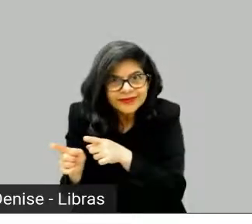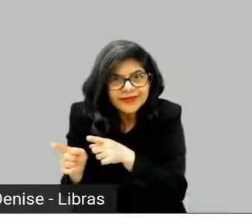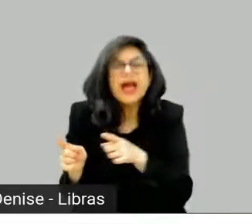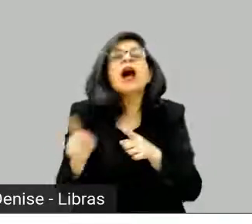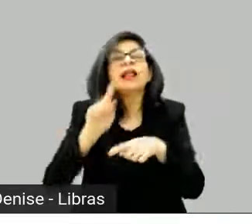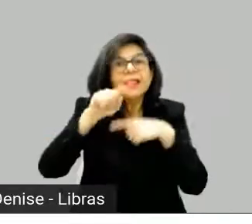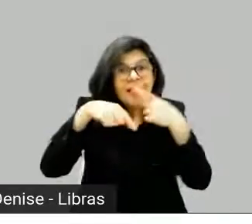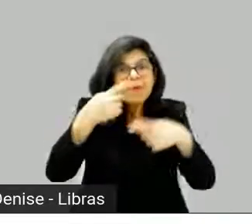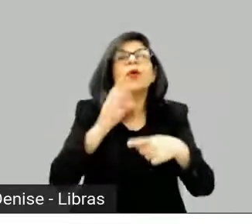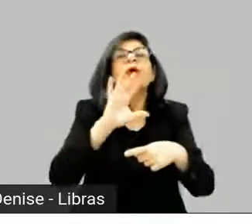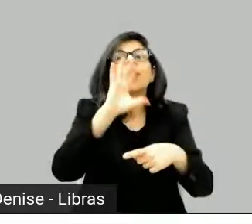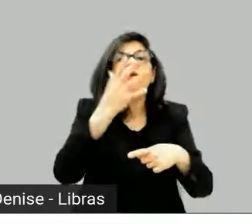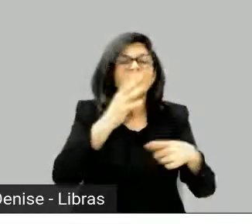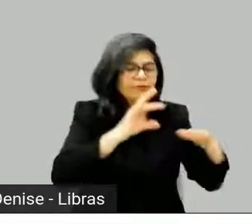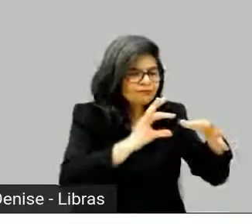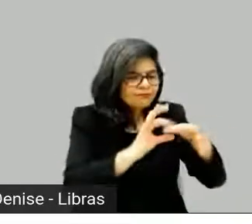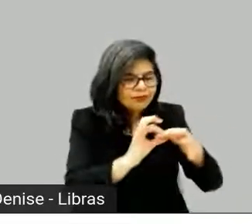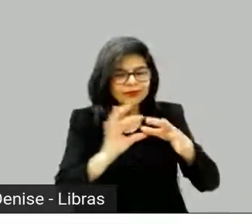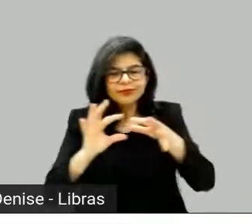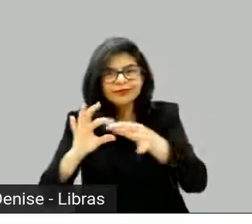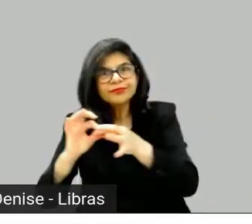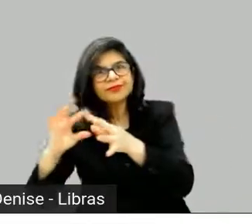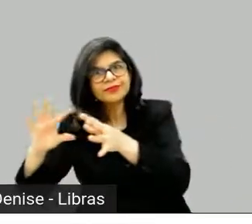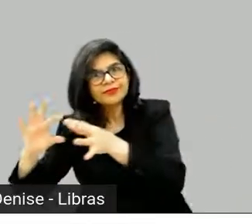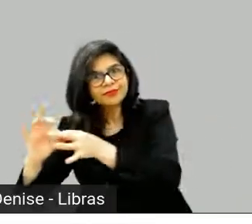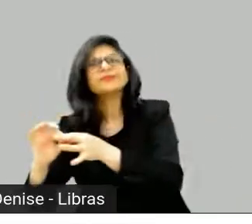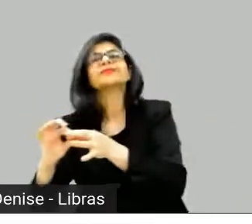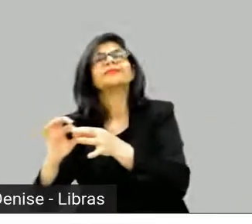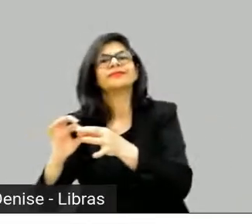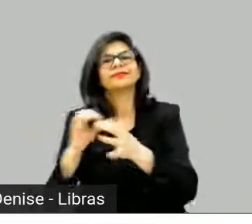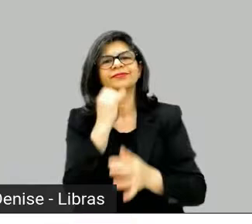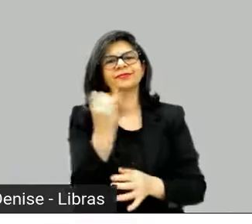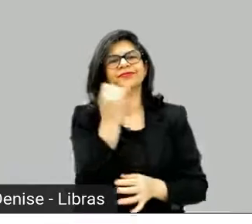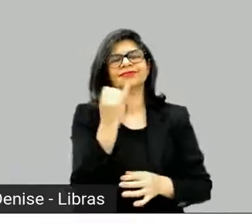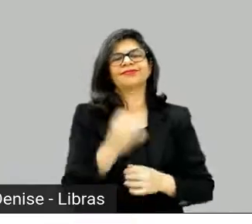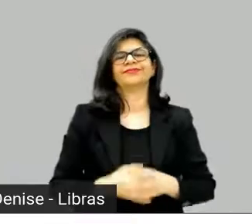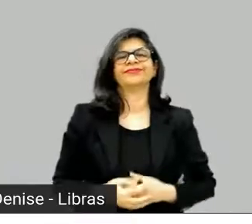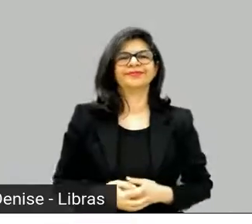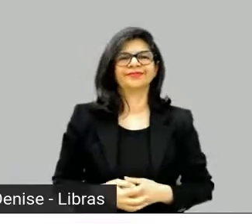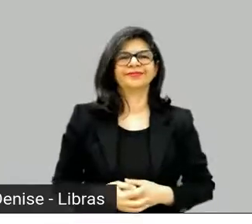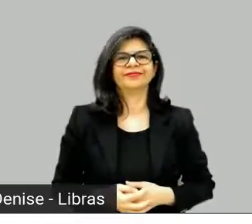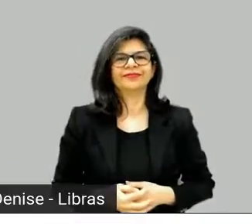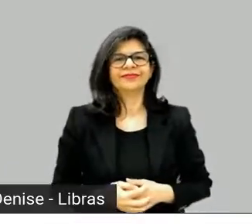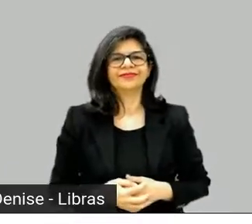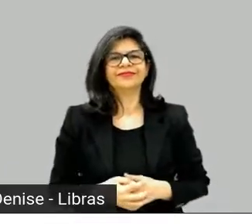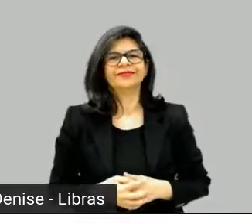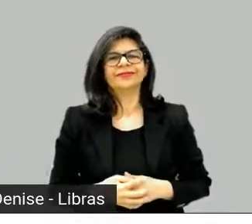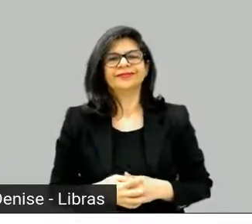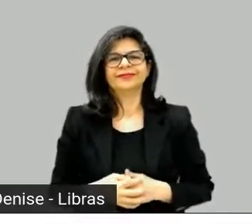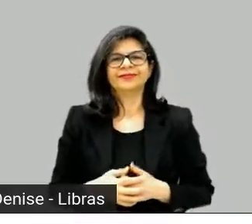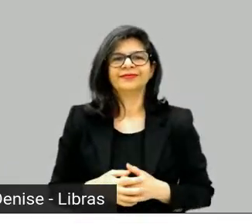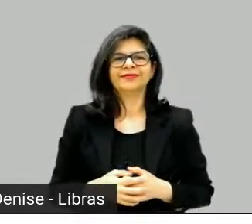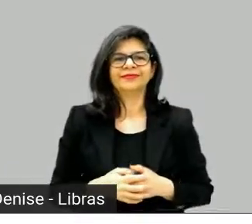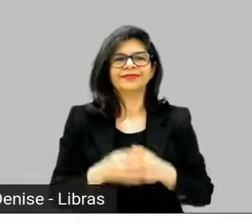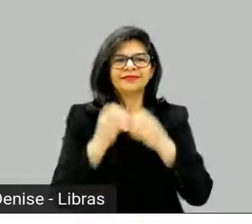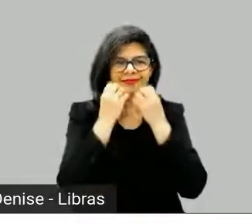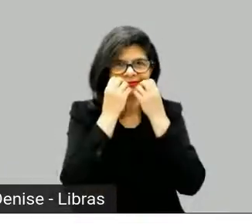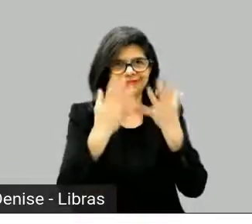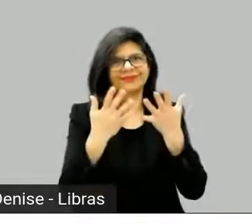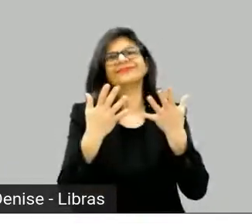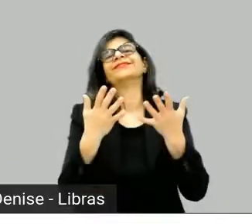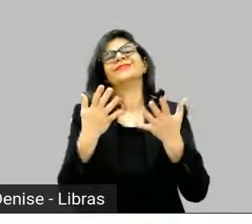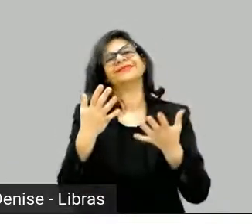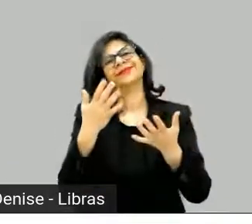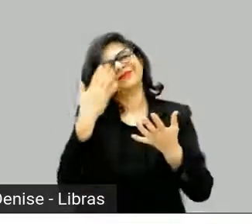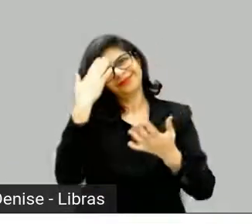procurar esses livros. Verdade. Massa. Tá respondido, ele falou. Que bom,